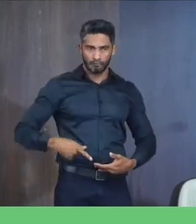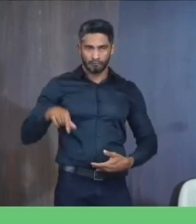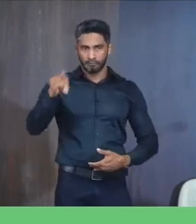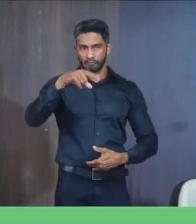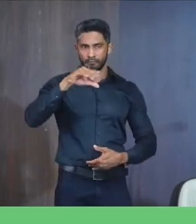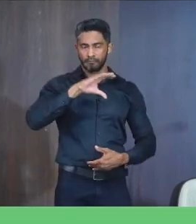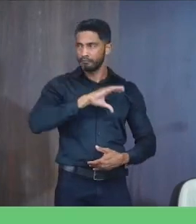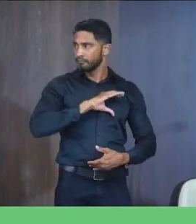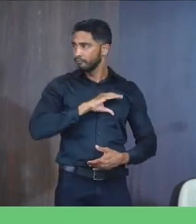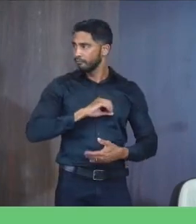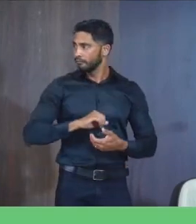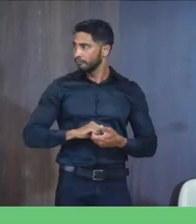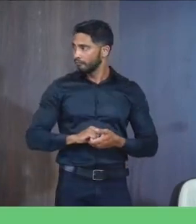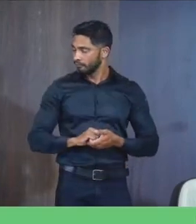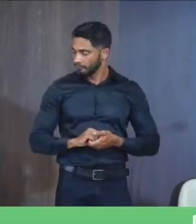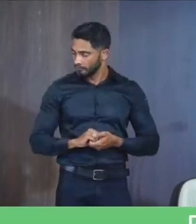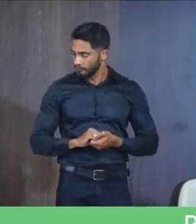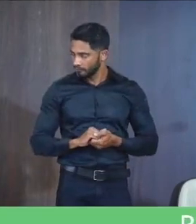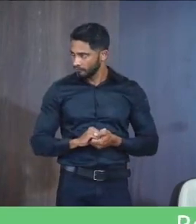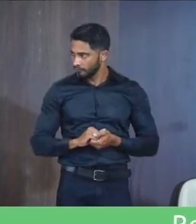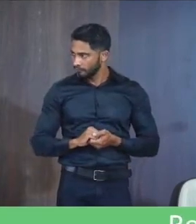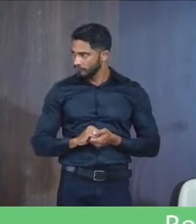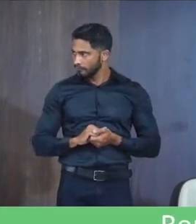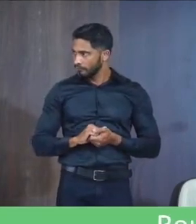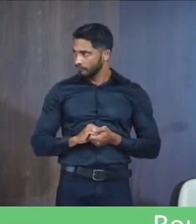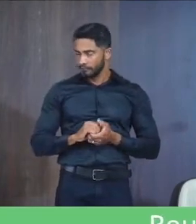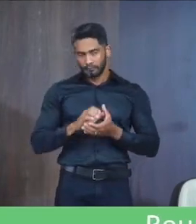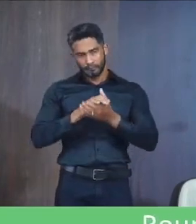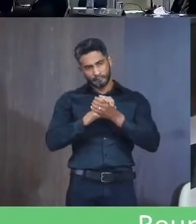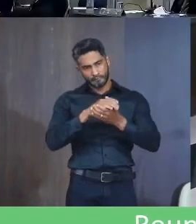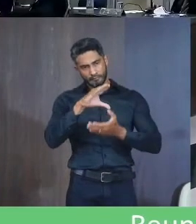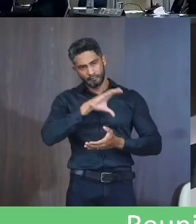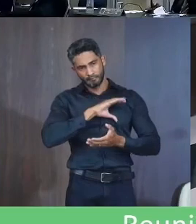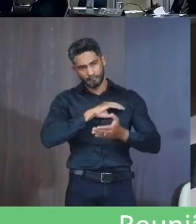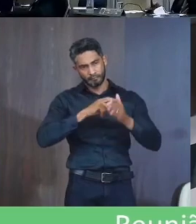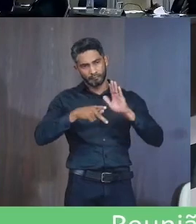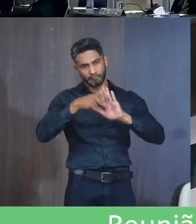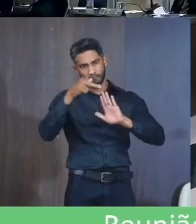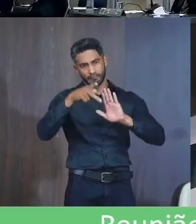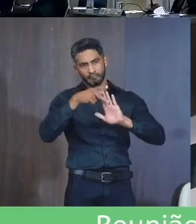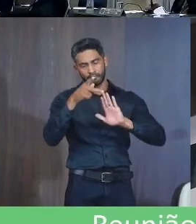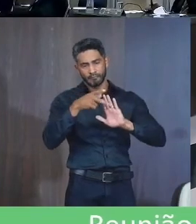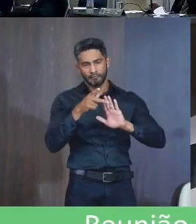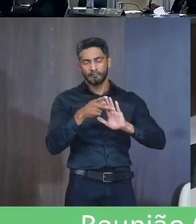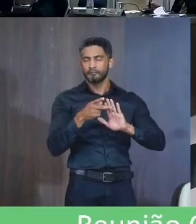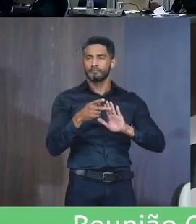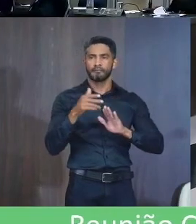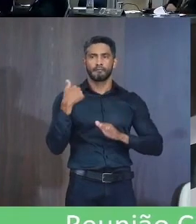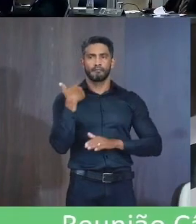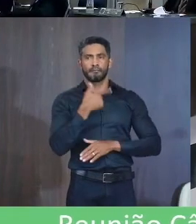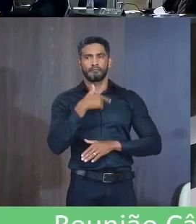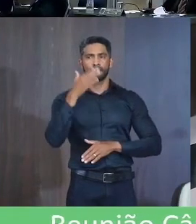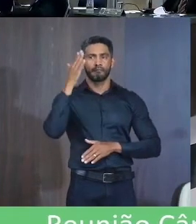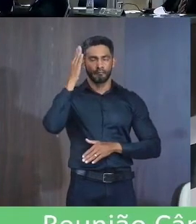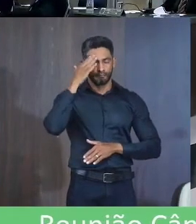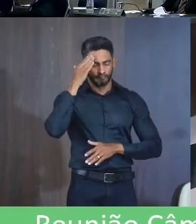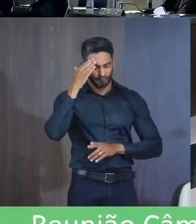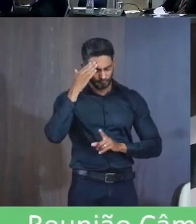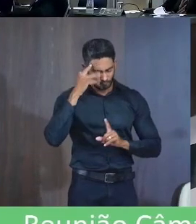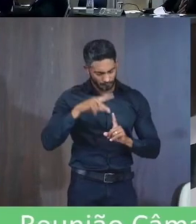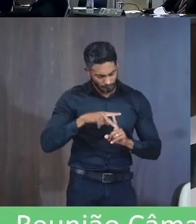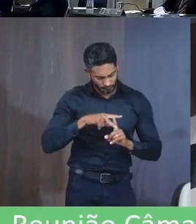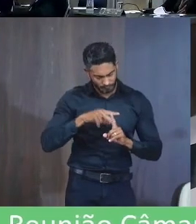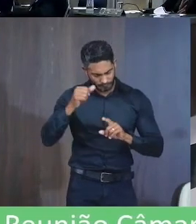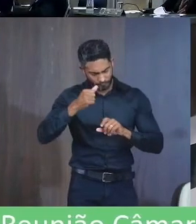colegas Dessa casa A palavra Senhor presidente Poder se falar Parabéns colega Pelo projeto A gente sabe Que superar